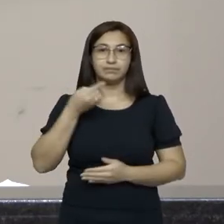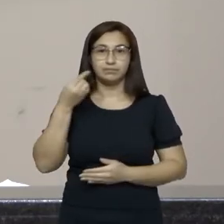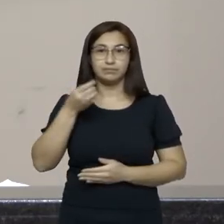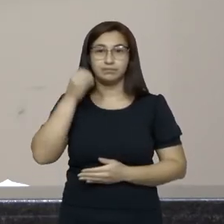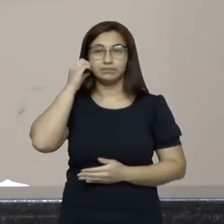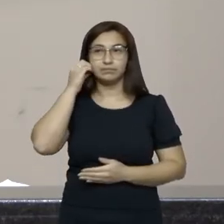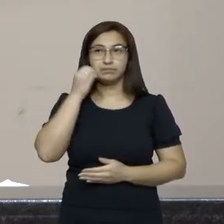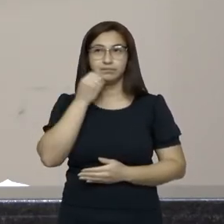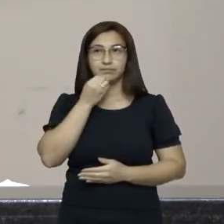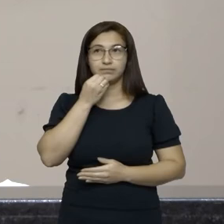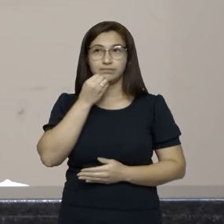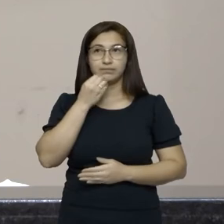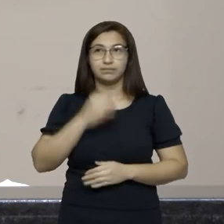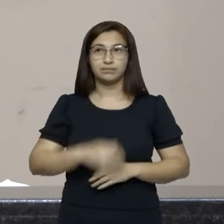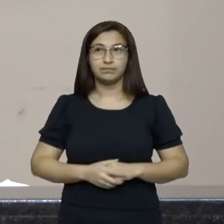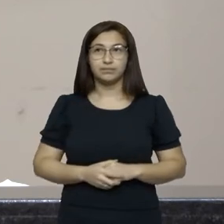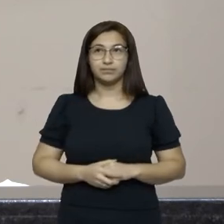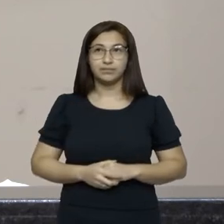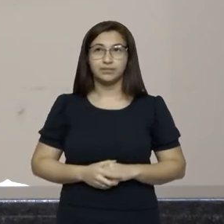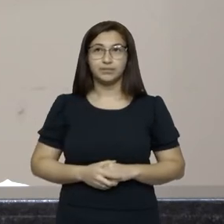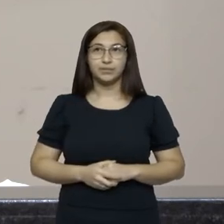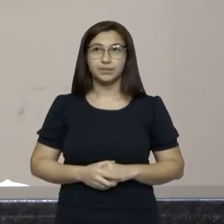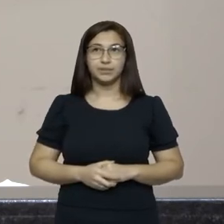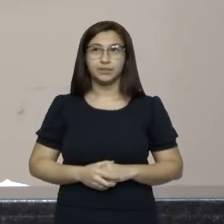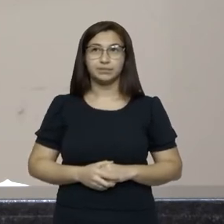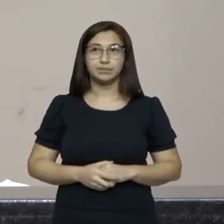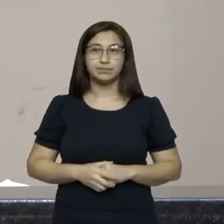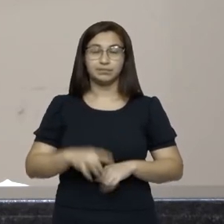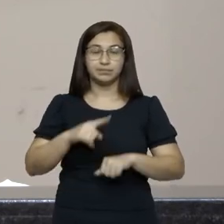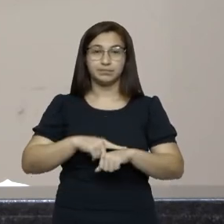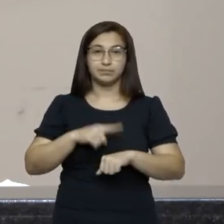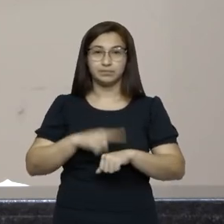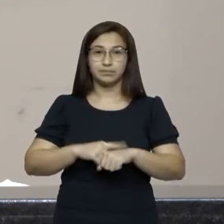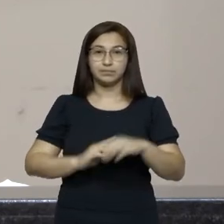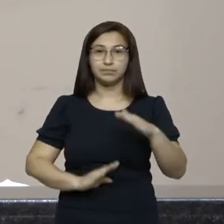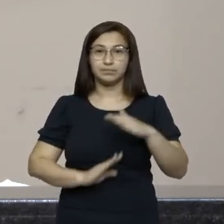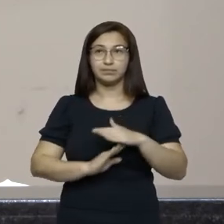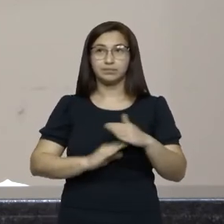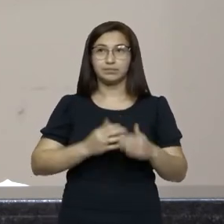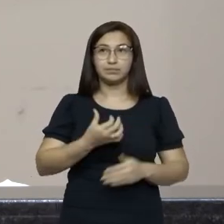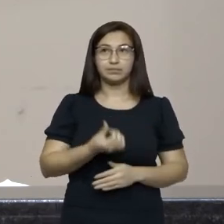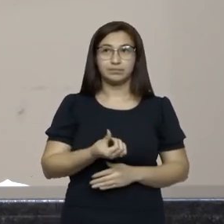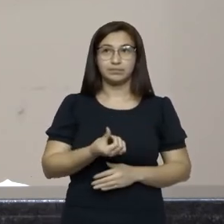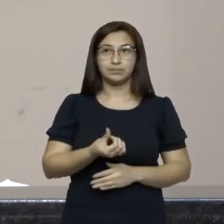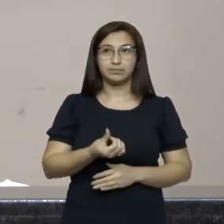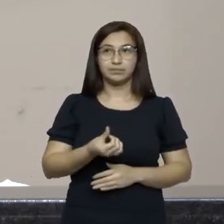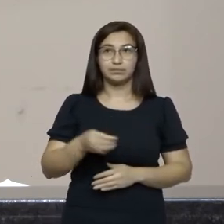Vicentini com a excelência tem o tempo de até seis minutos